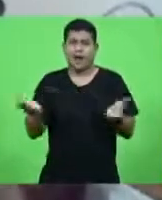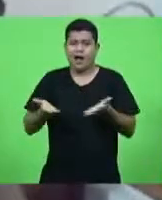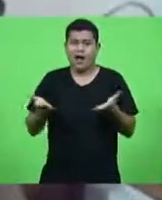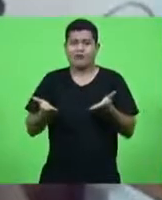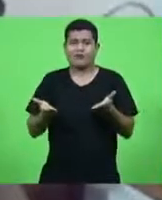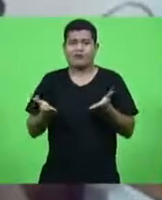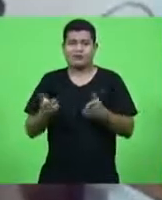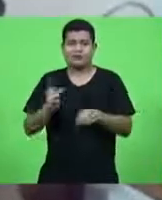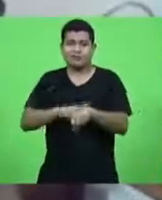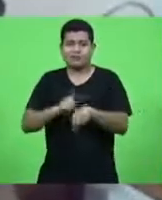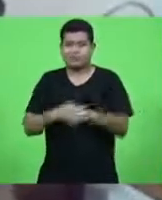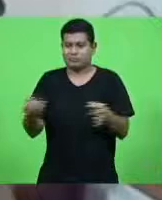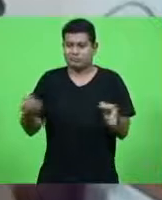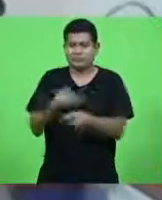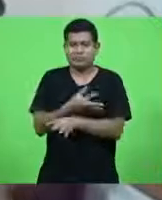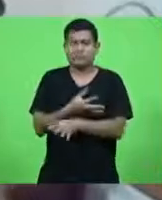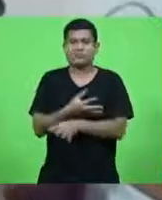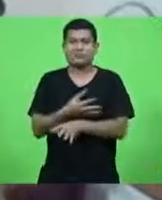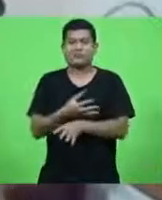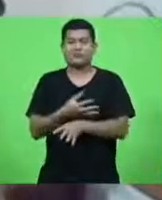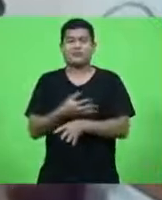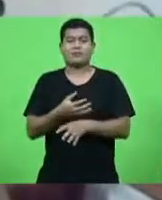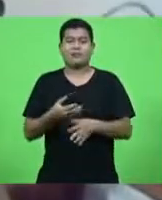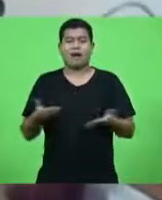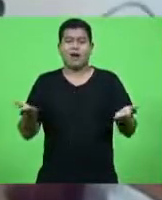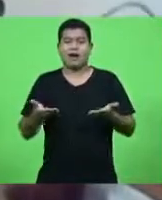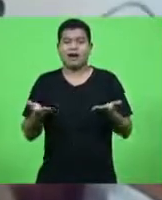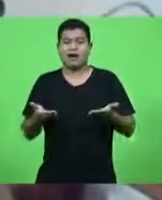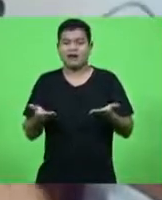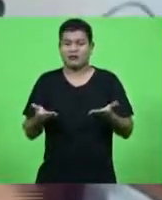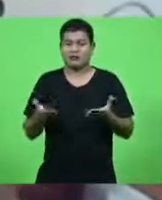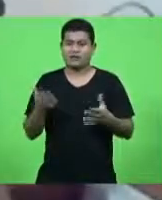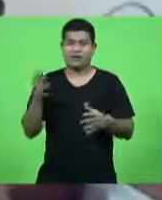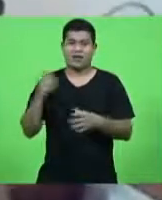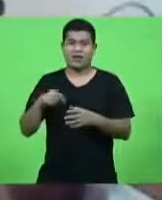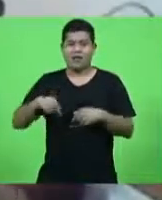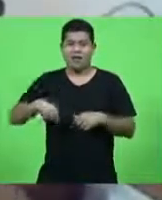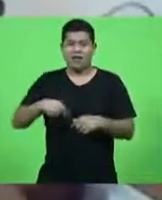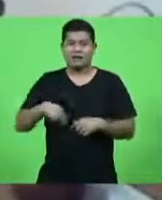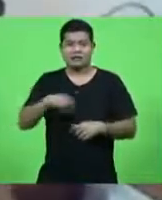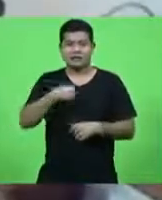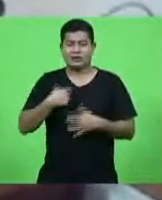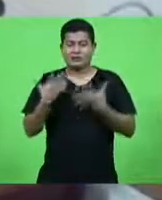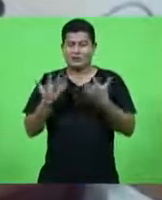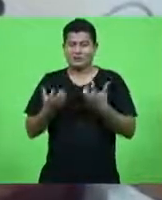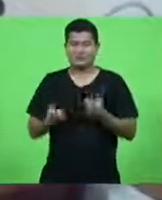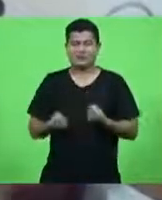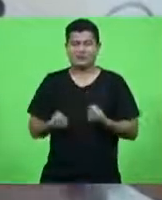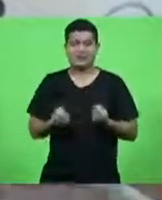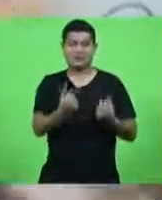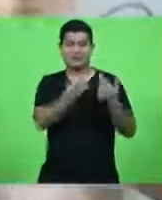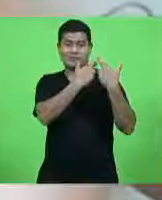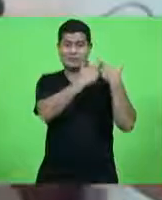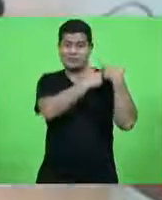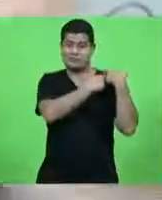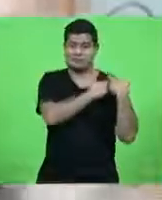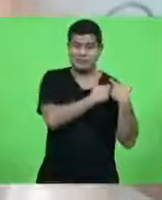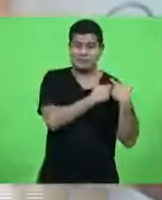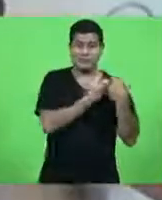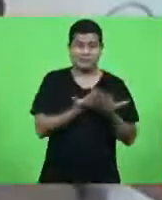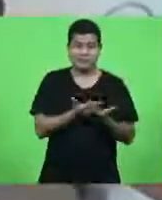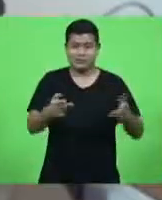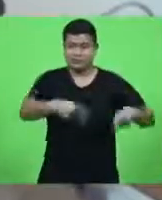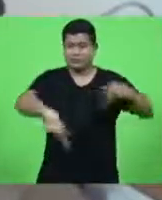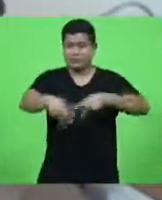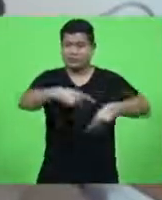ceifado né vamos dizer assim essa conta não pode pesar ainda mais sobre os ombros da nossa gente sobre os ombros